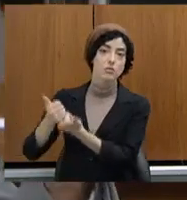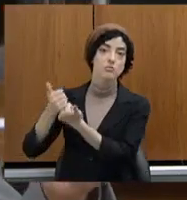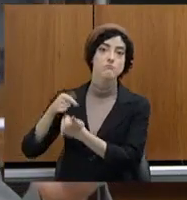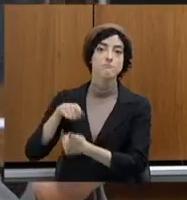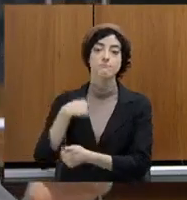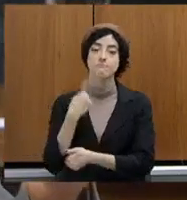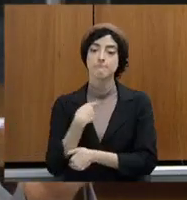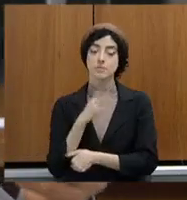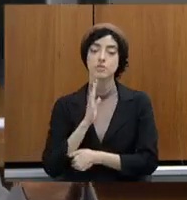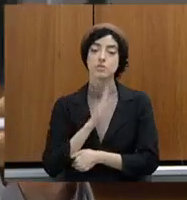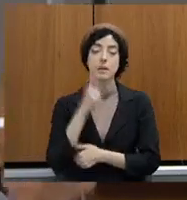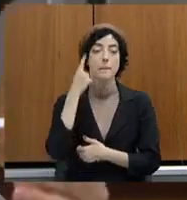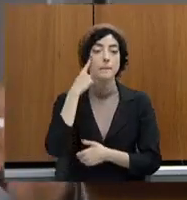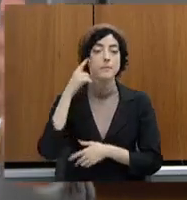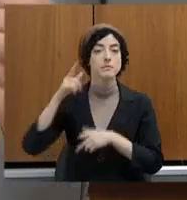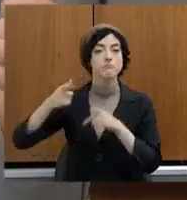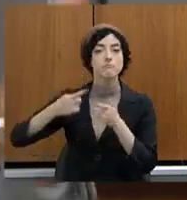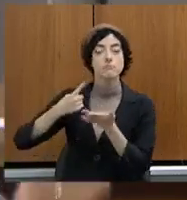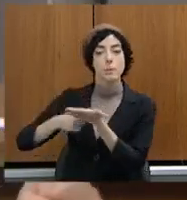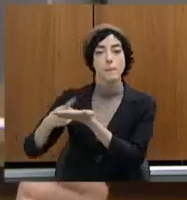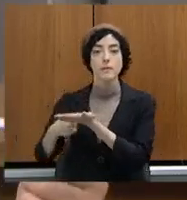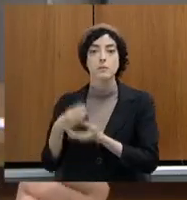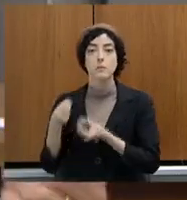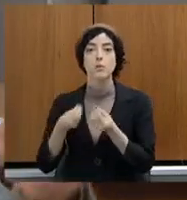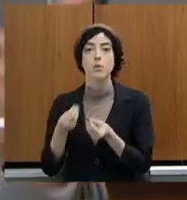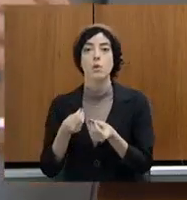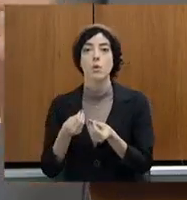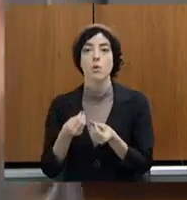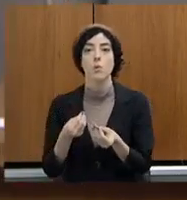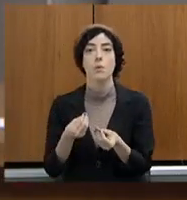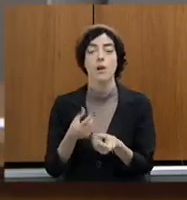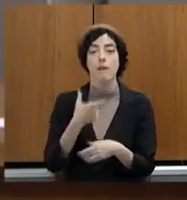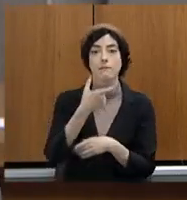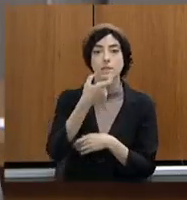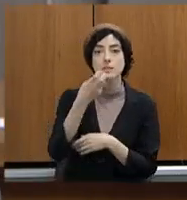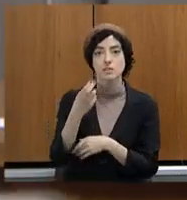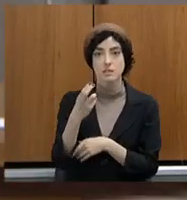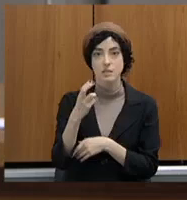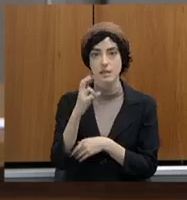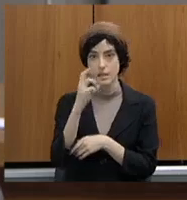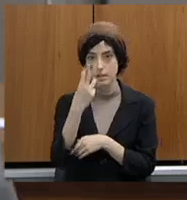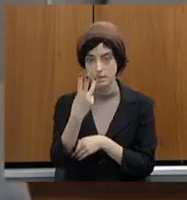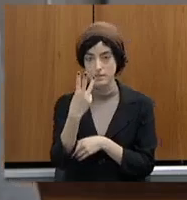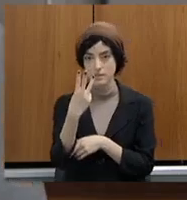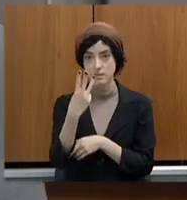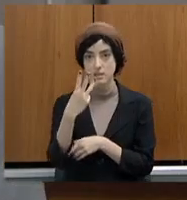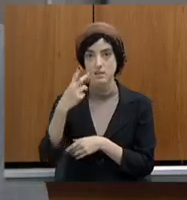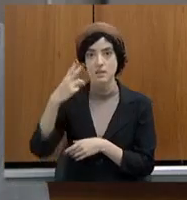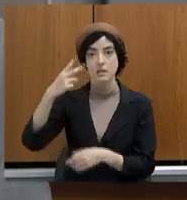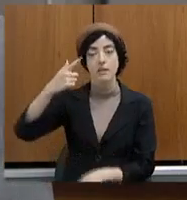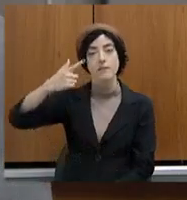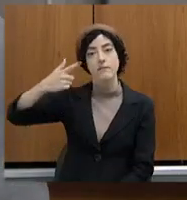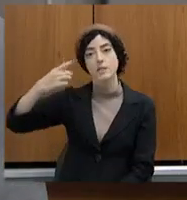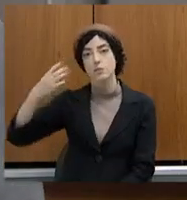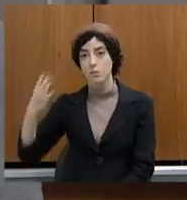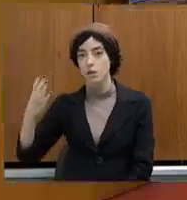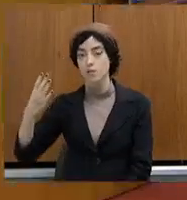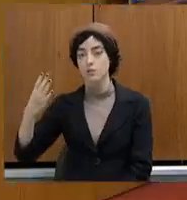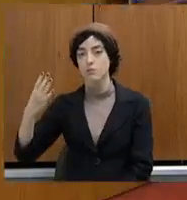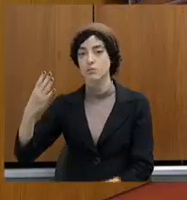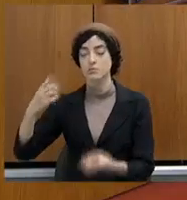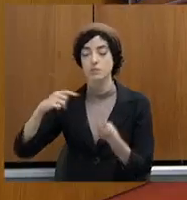25 e 26. Esse plano de nomeações, nós teremos em breve,